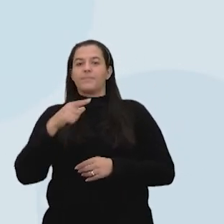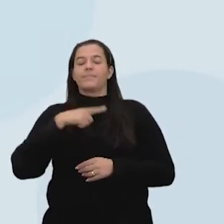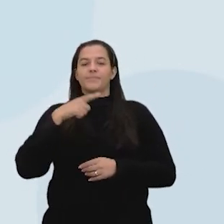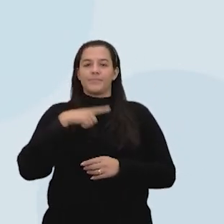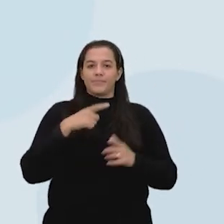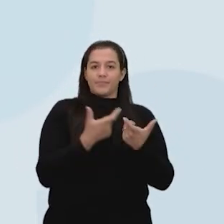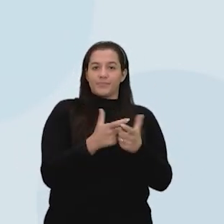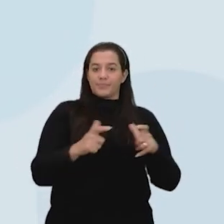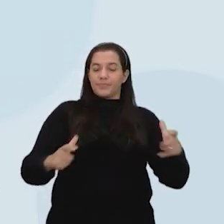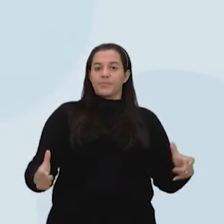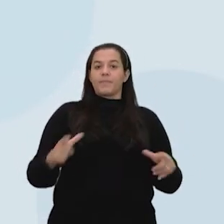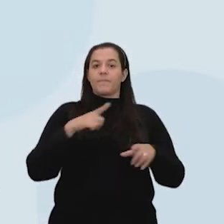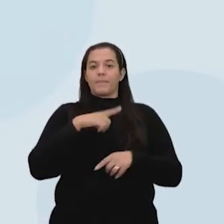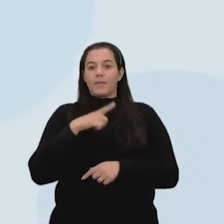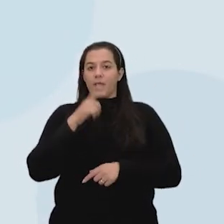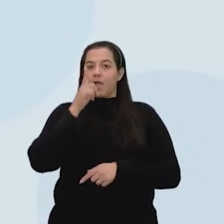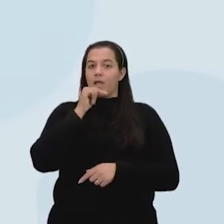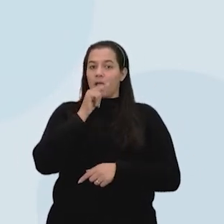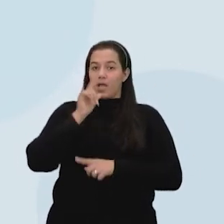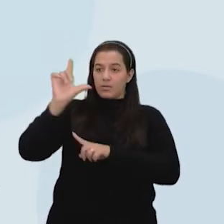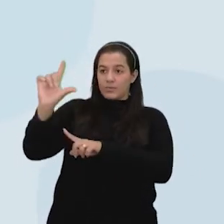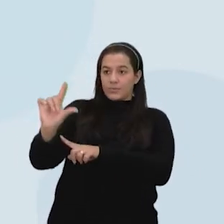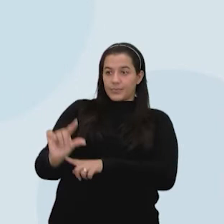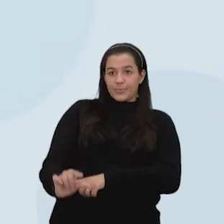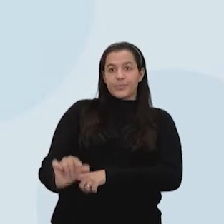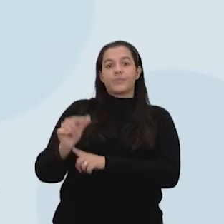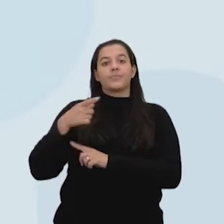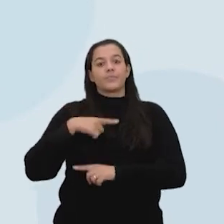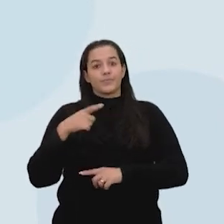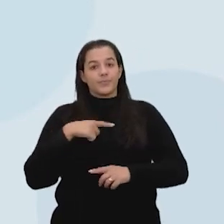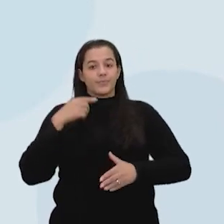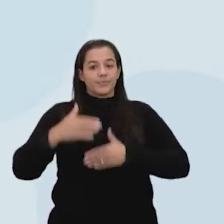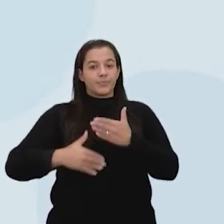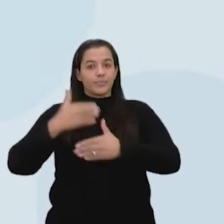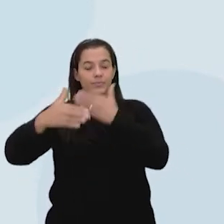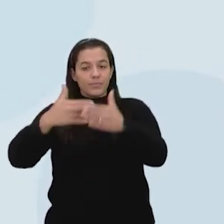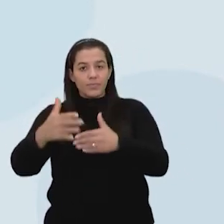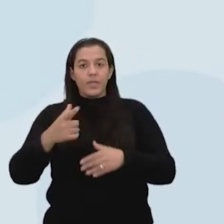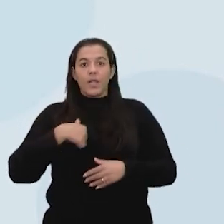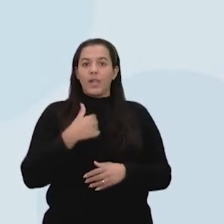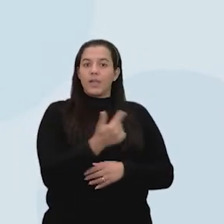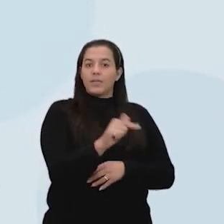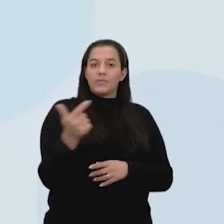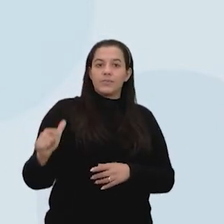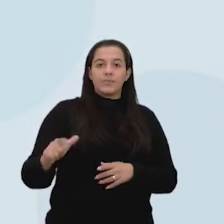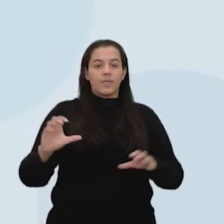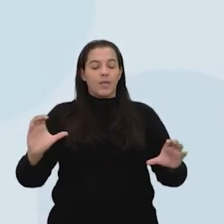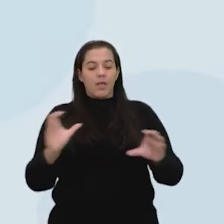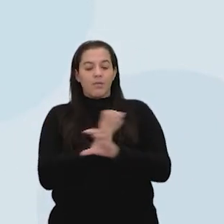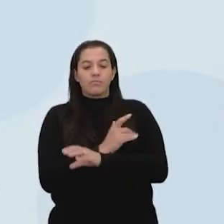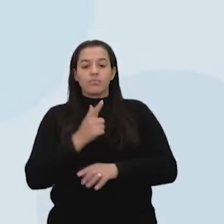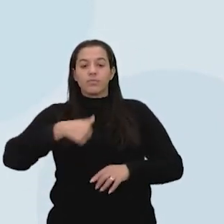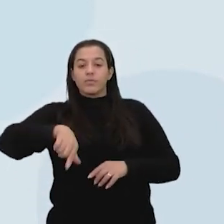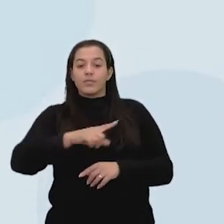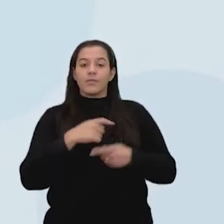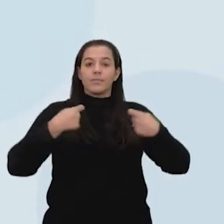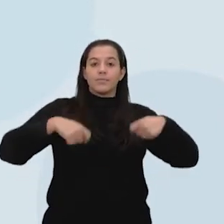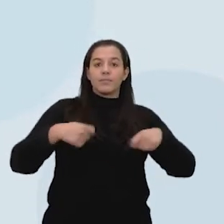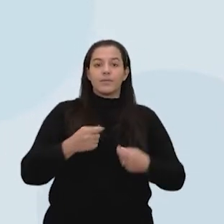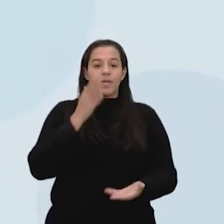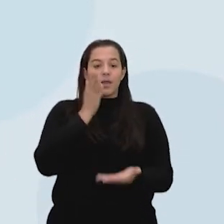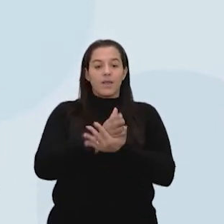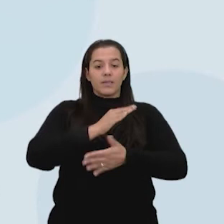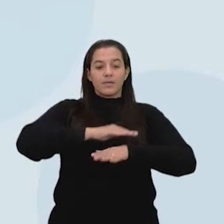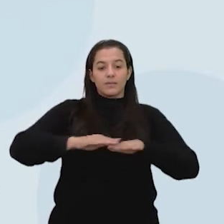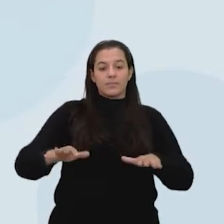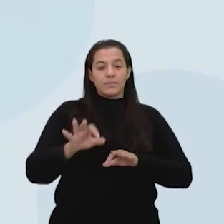está com pouca água. Mas, enfim, ou seja, a geração hidráulica, ela não é uma solução, uma alternativa que nós temos que eliminar